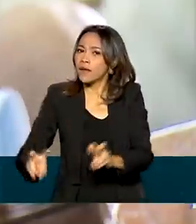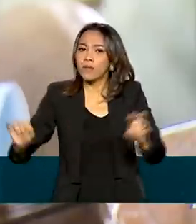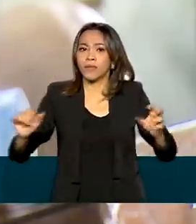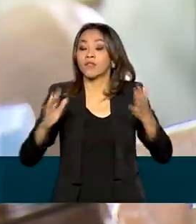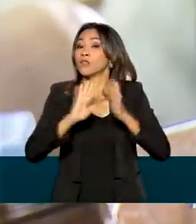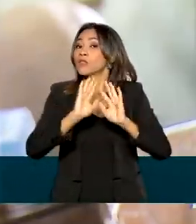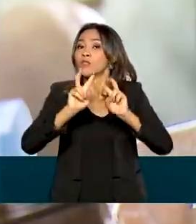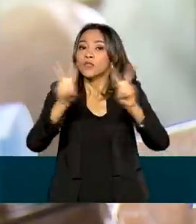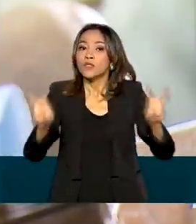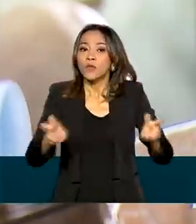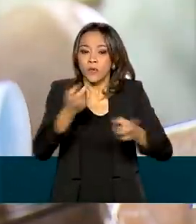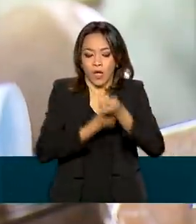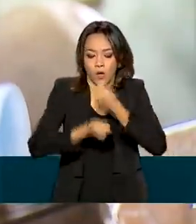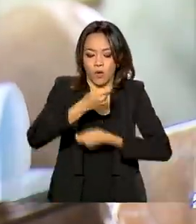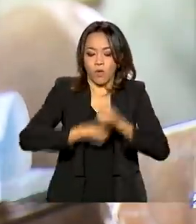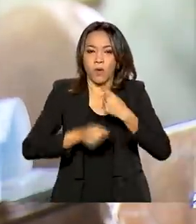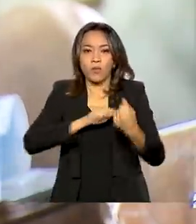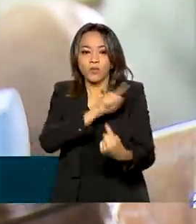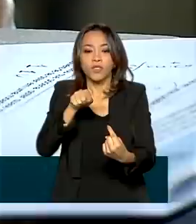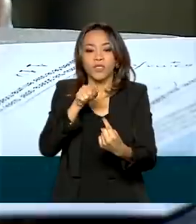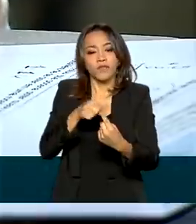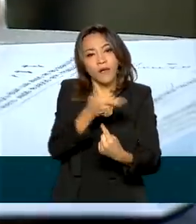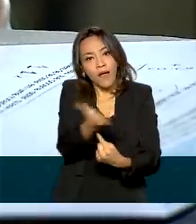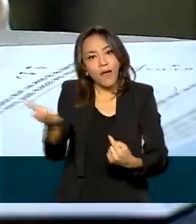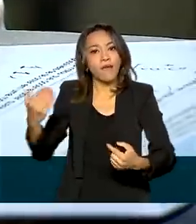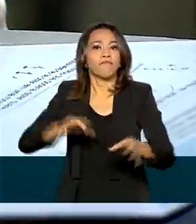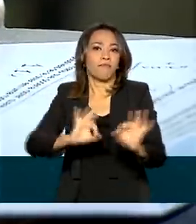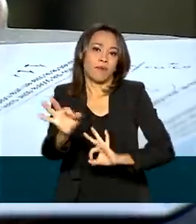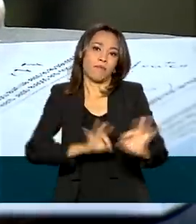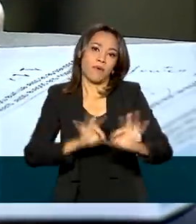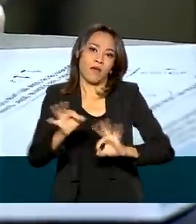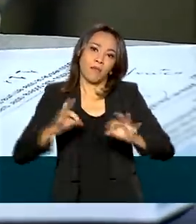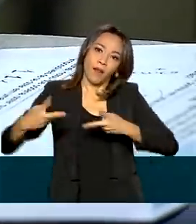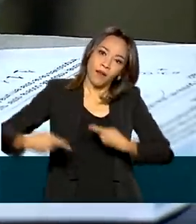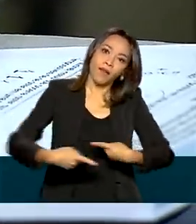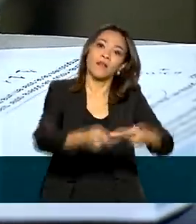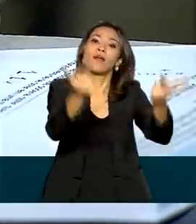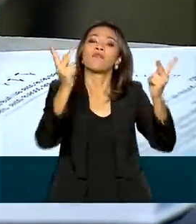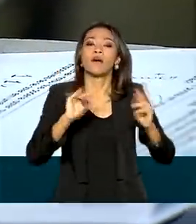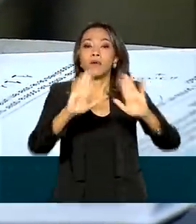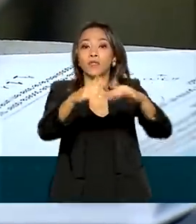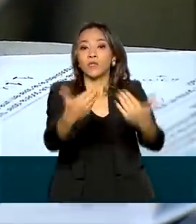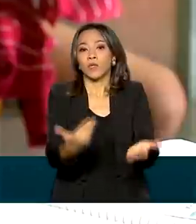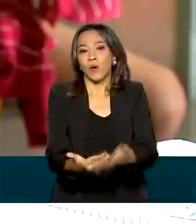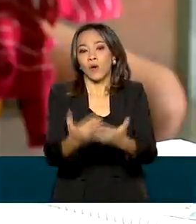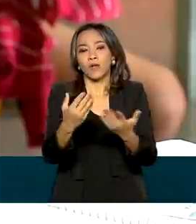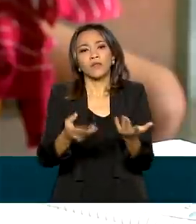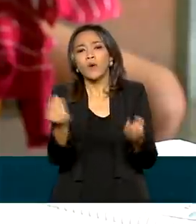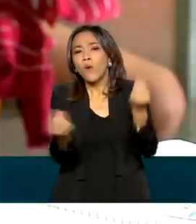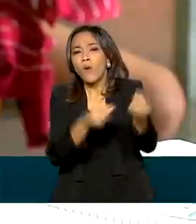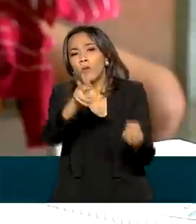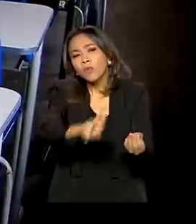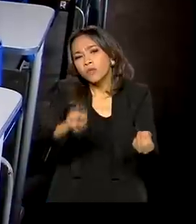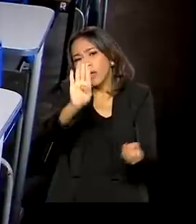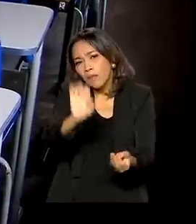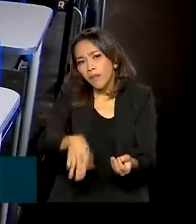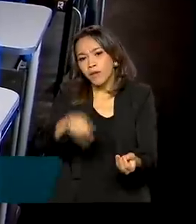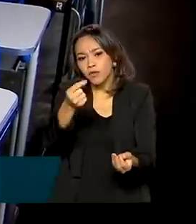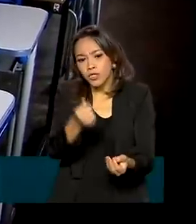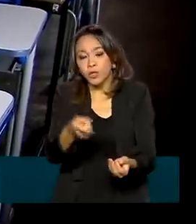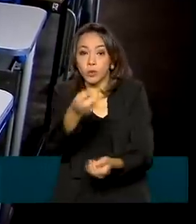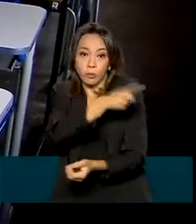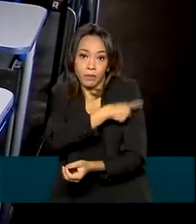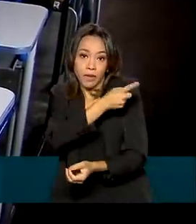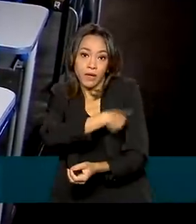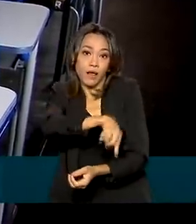O objetivo é preparar esses profissionais a levarem educação financeira para as escolas. Os alunos do primeiro ao nono